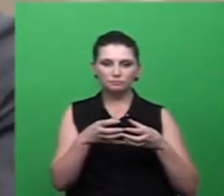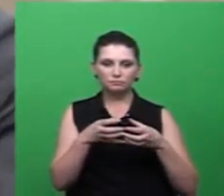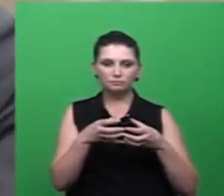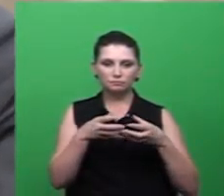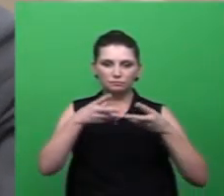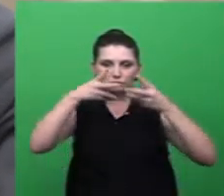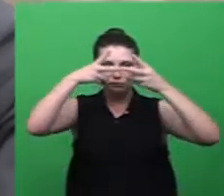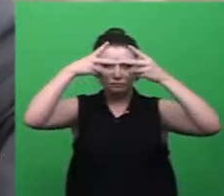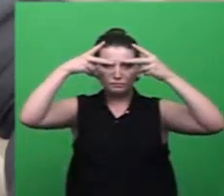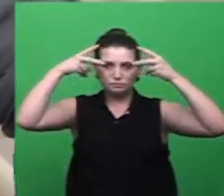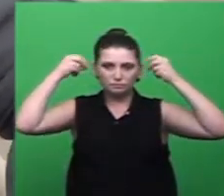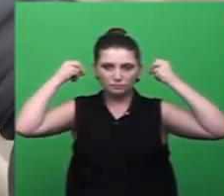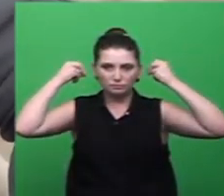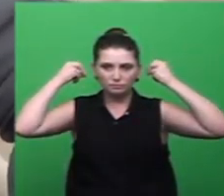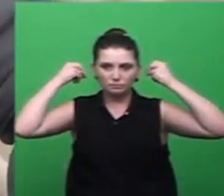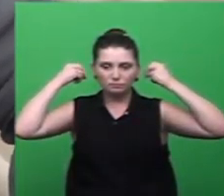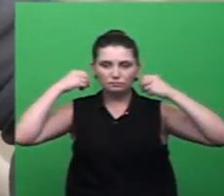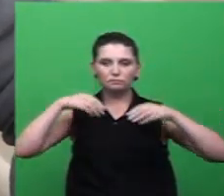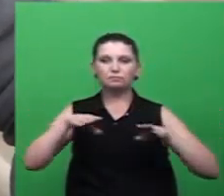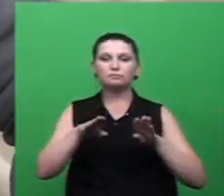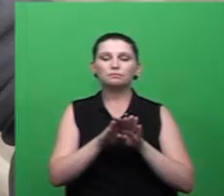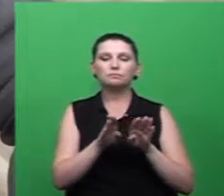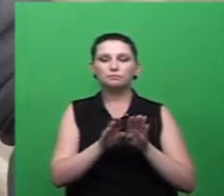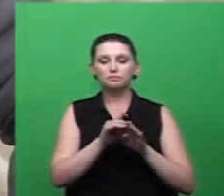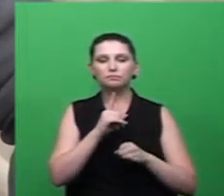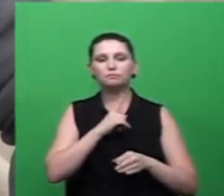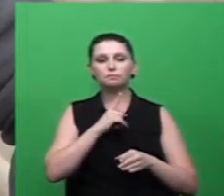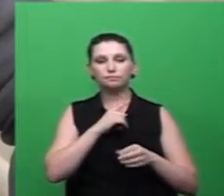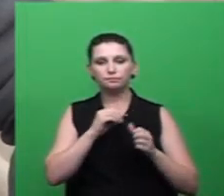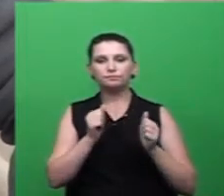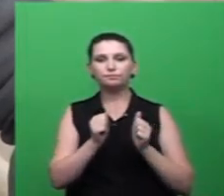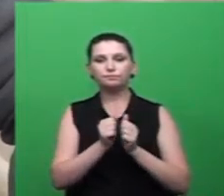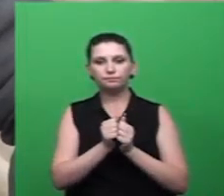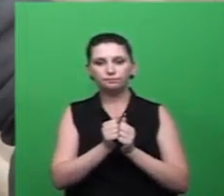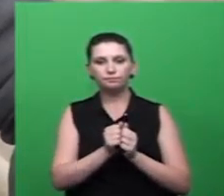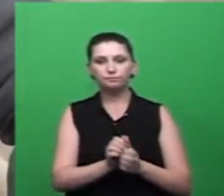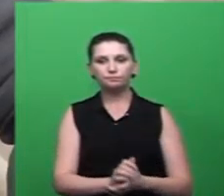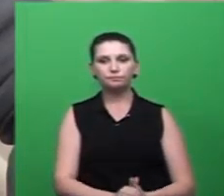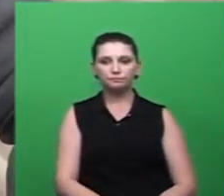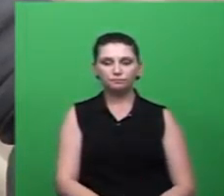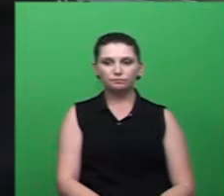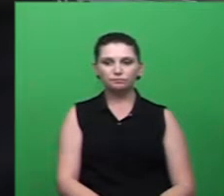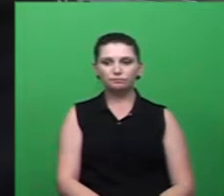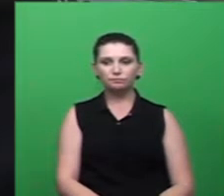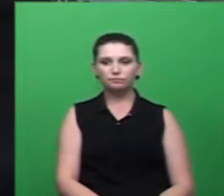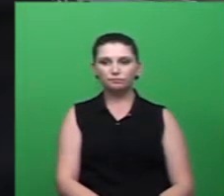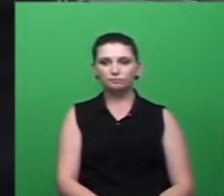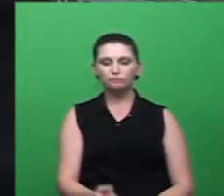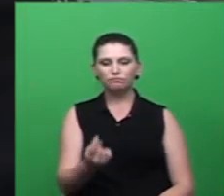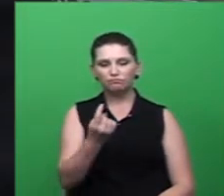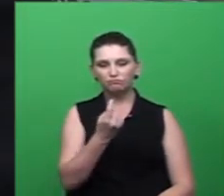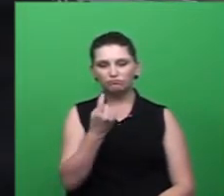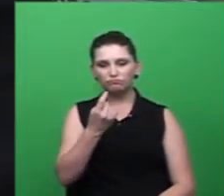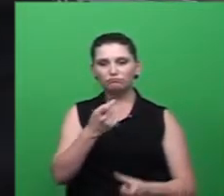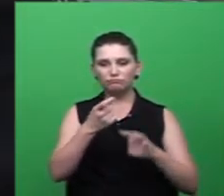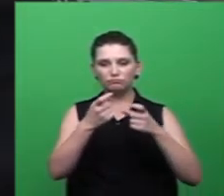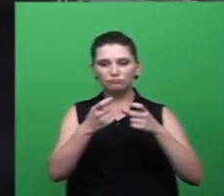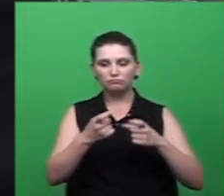treinamento também voltado para o atendimento de enfermagem e o único local onde ficou